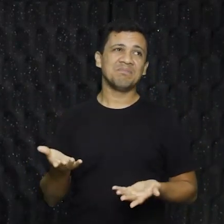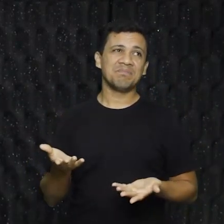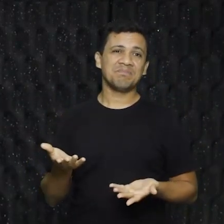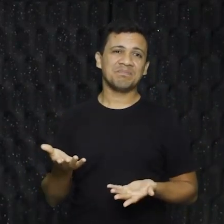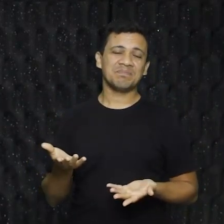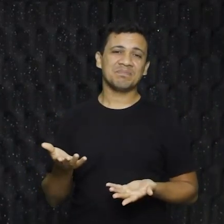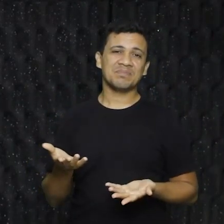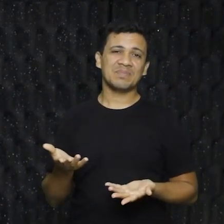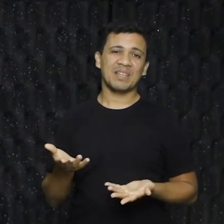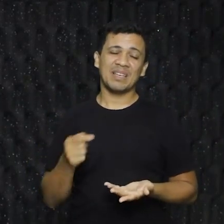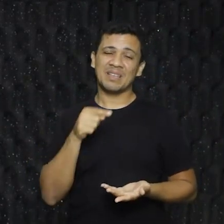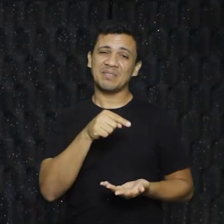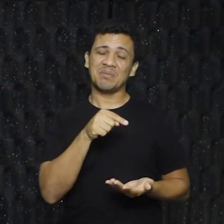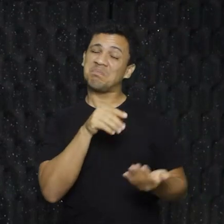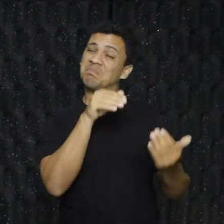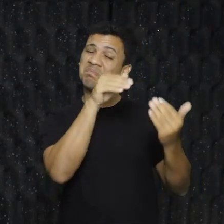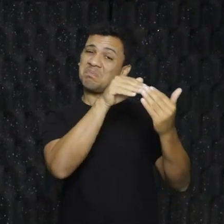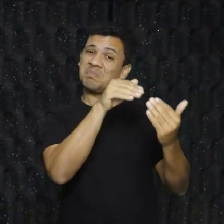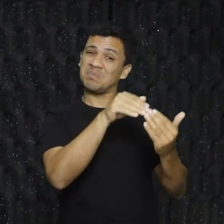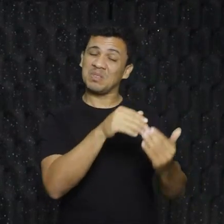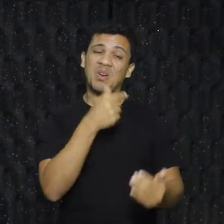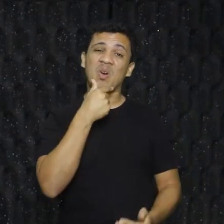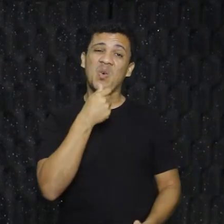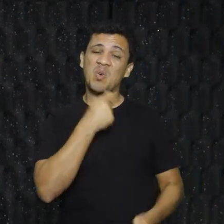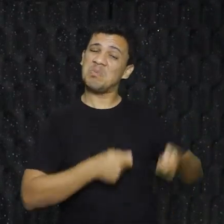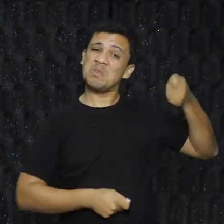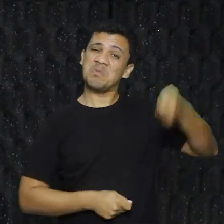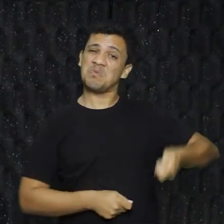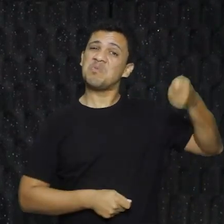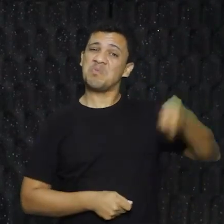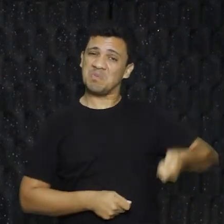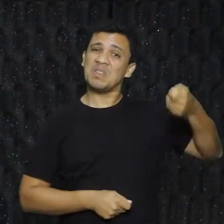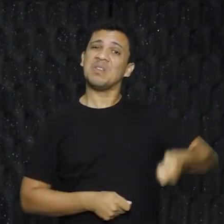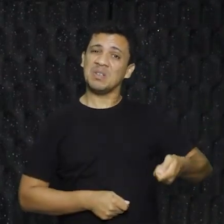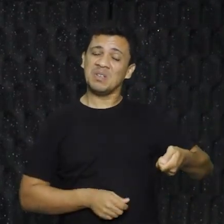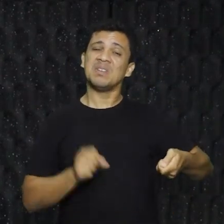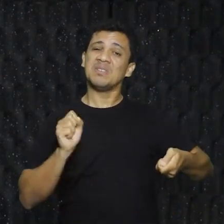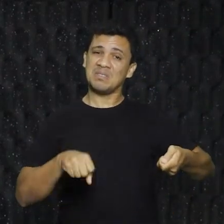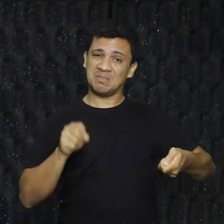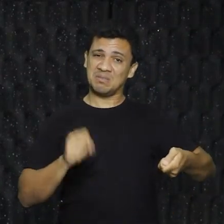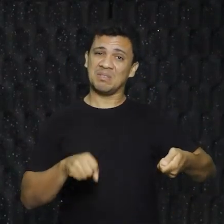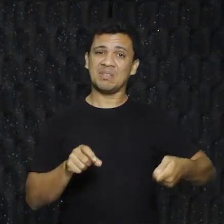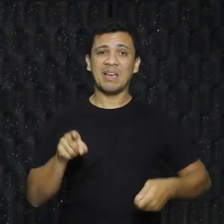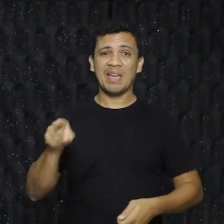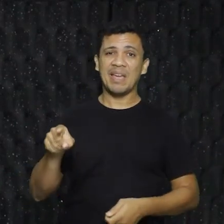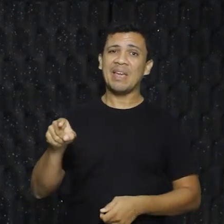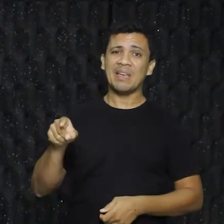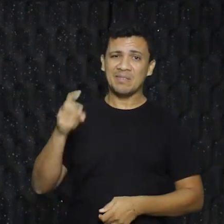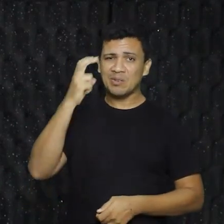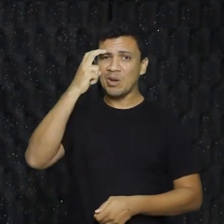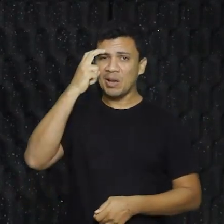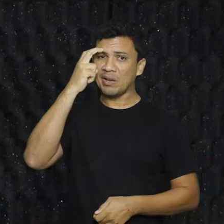os ditadores do fascismo? Sim. Ele era um gênio? Não estou justificando. Estou colocando